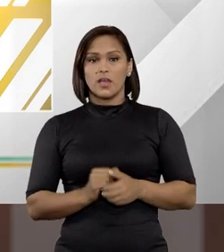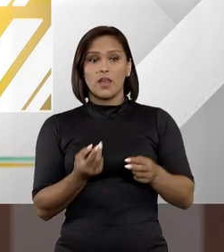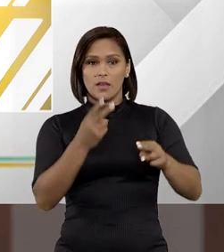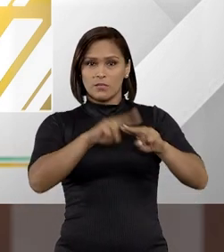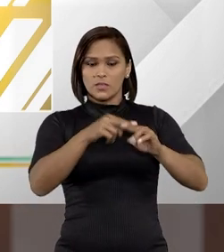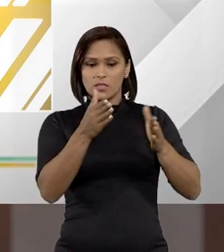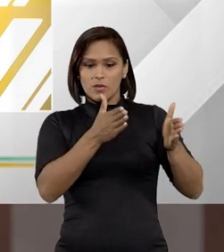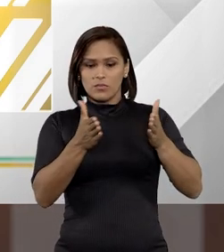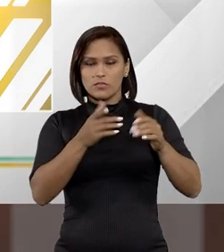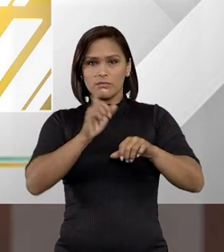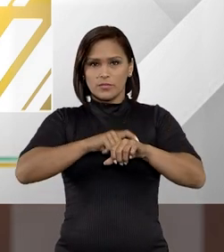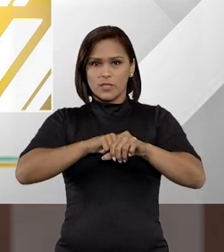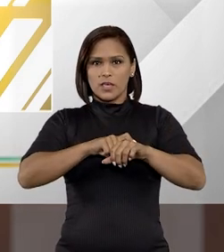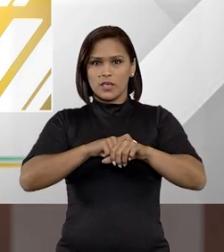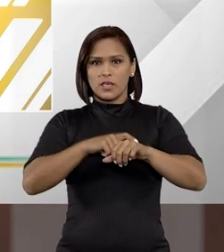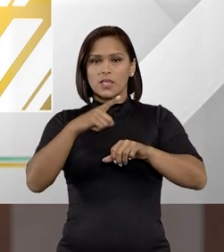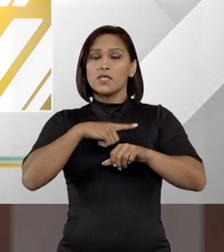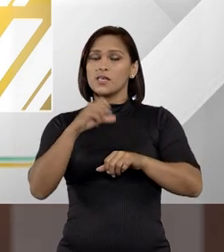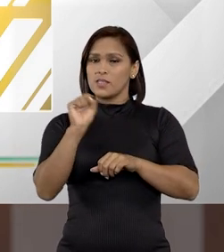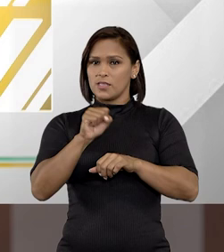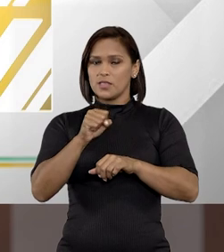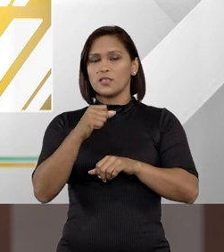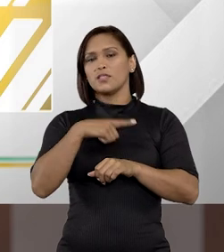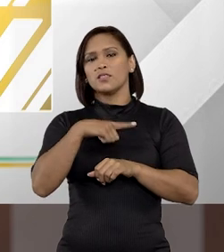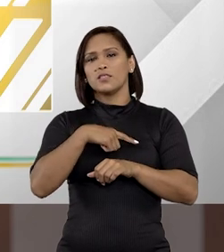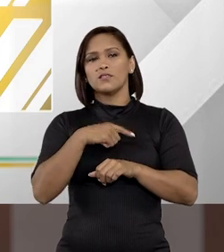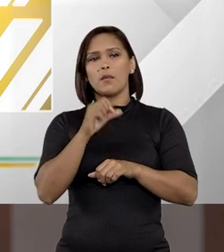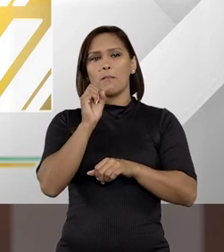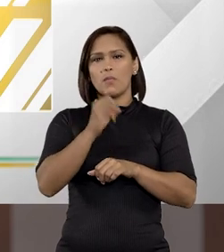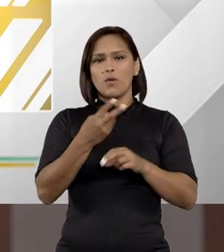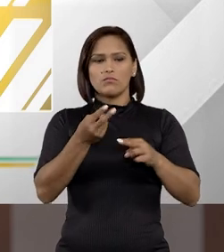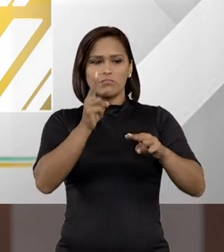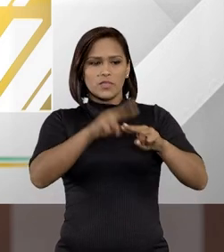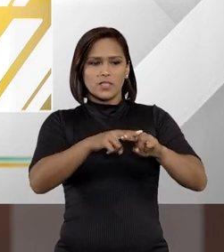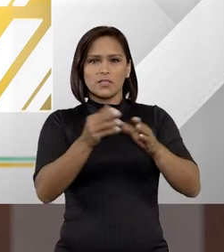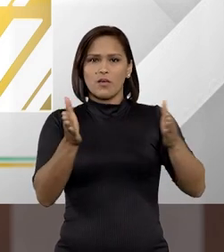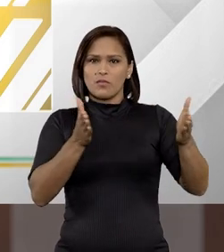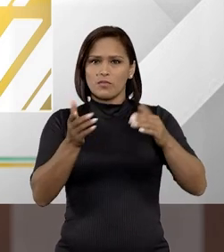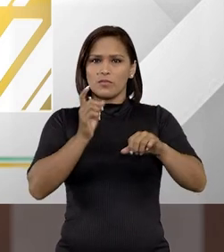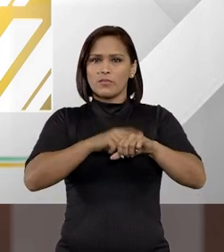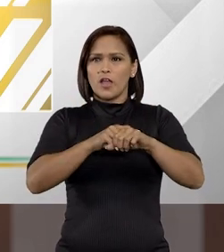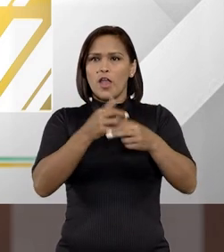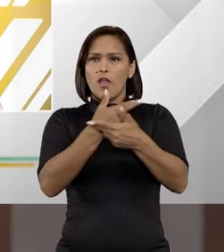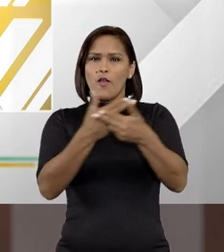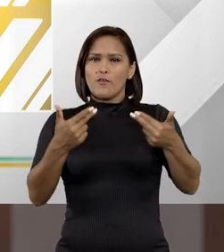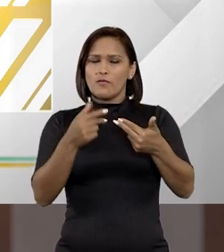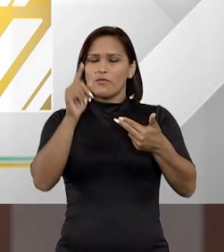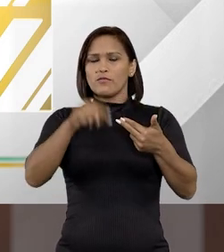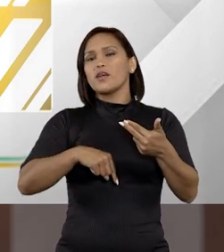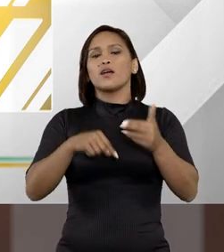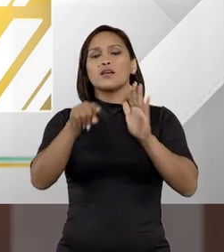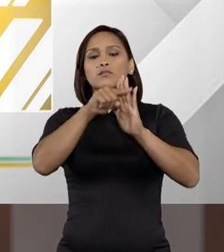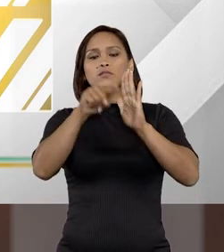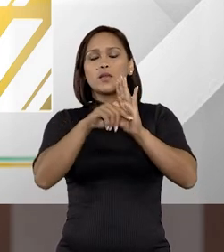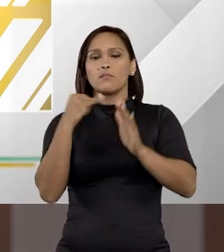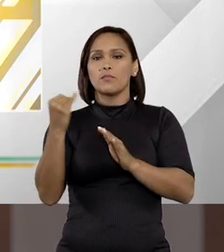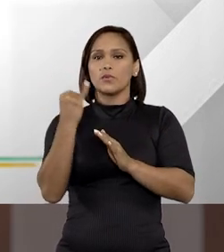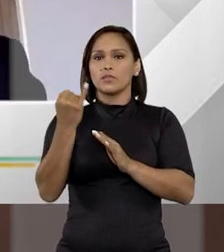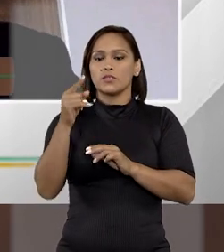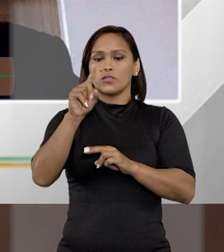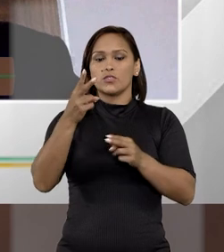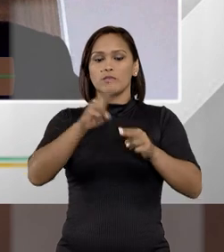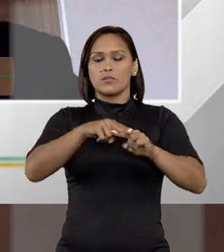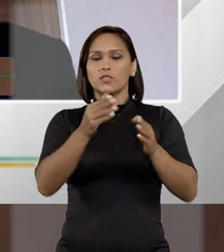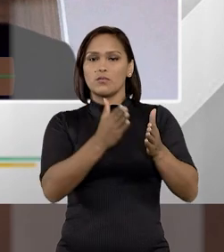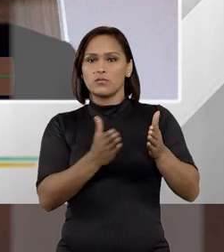Em relação à prisão preventiva? Isso. Sim, nós tivemos aí, bom, prisão preventiva, nós tivemos várias questões importantes, né,